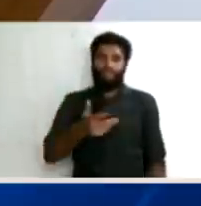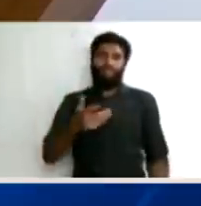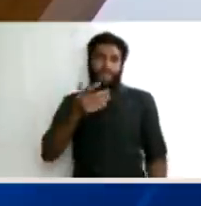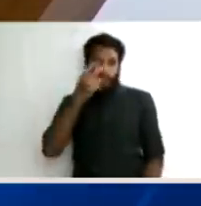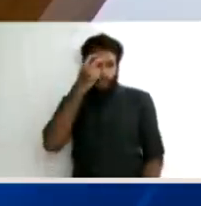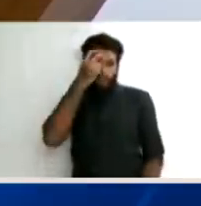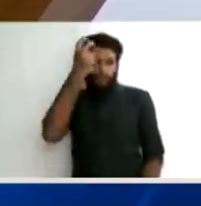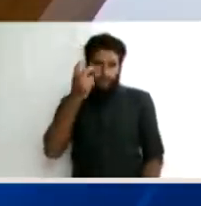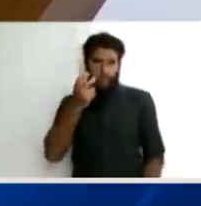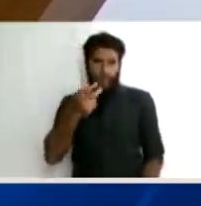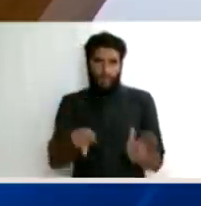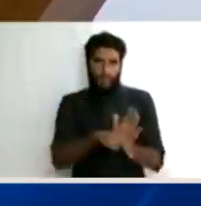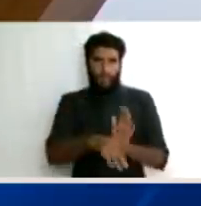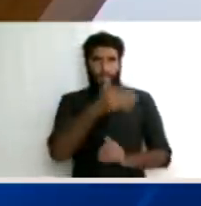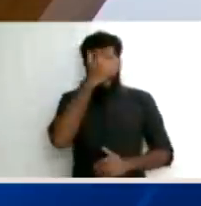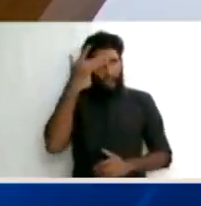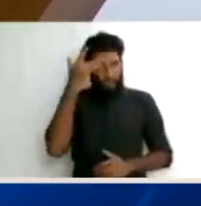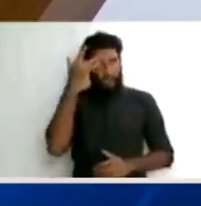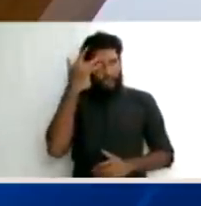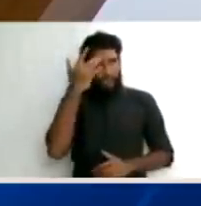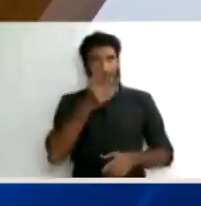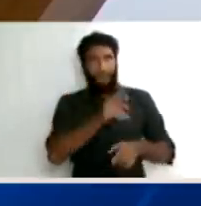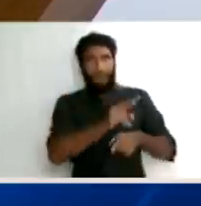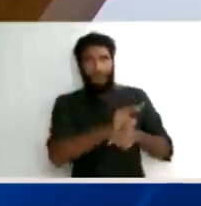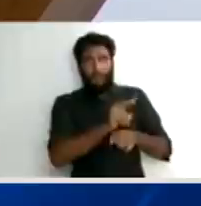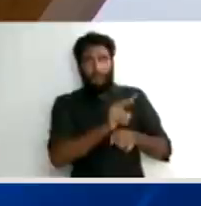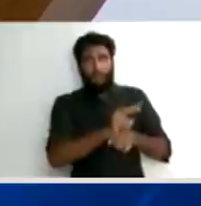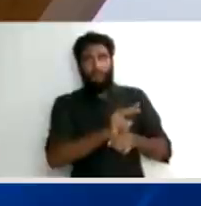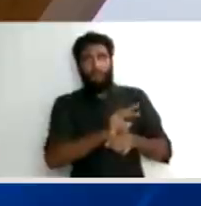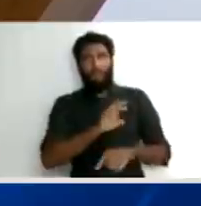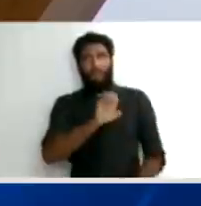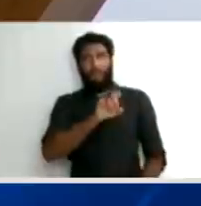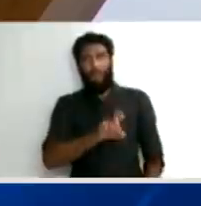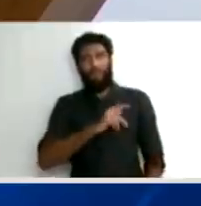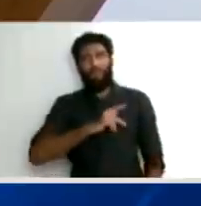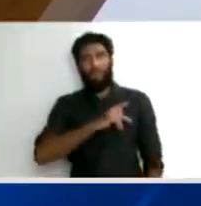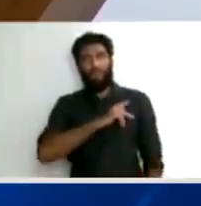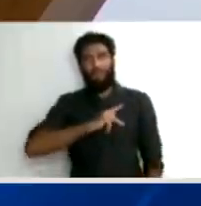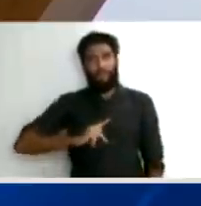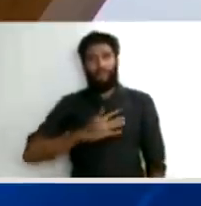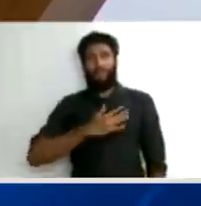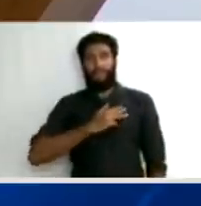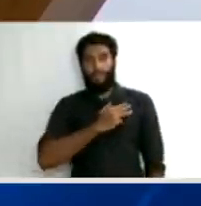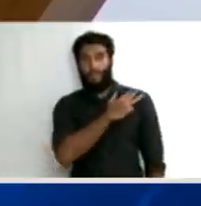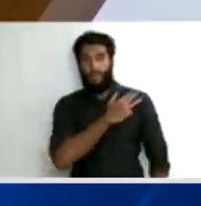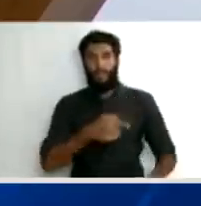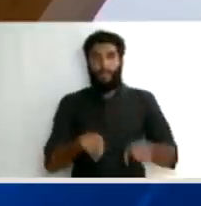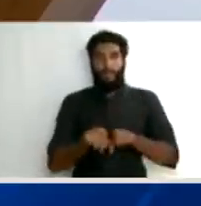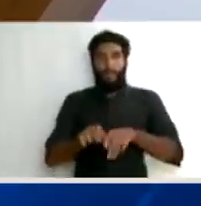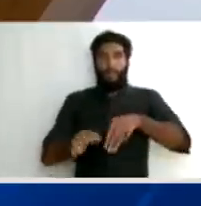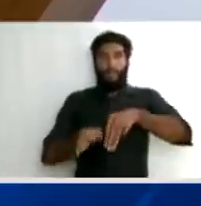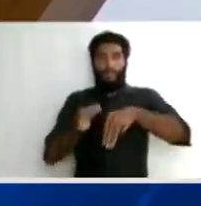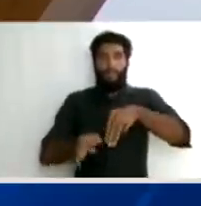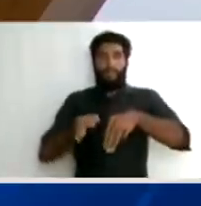pediu que fosse julgado pelo plenário. Diferente o caso da suspeição. Haja vista que já está sendo julgada.